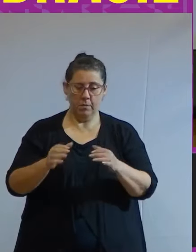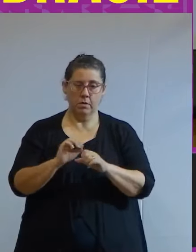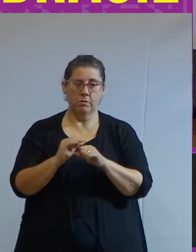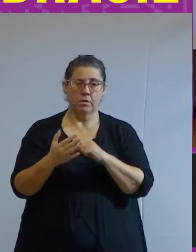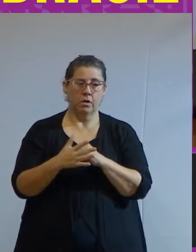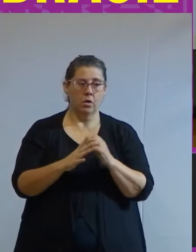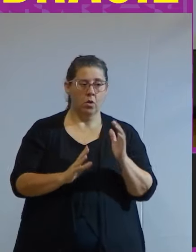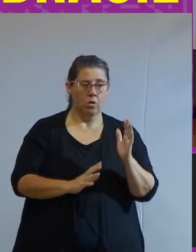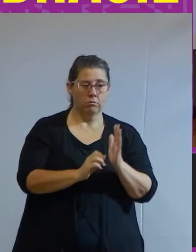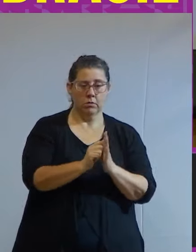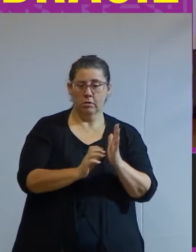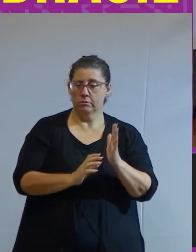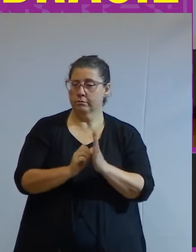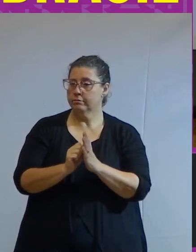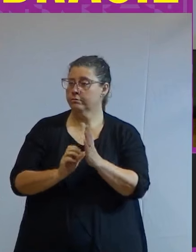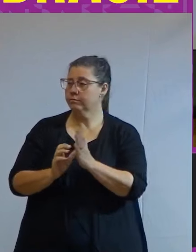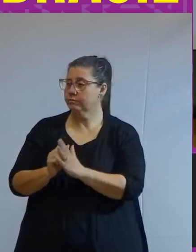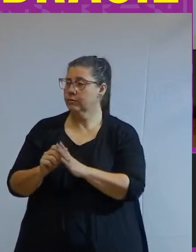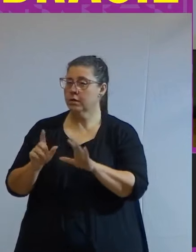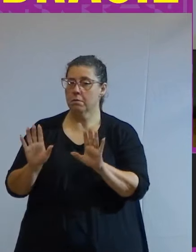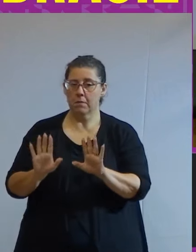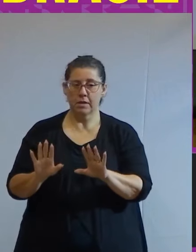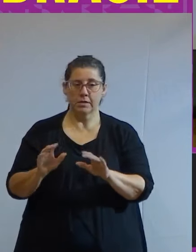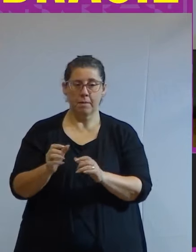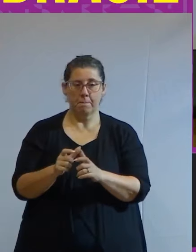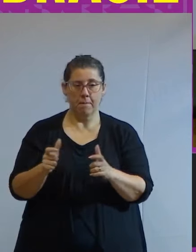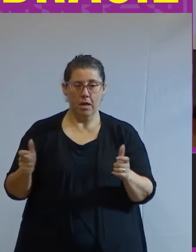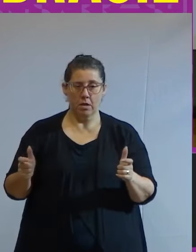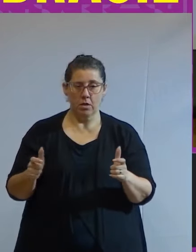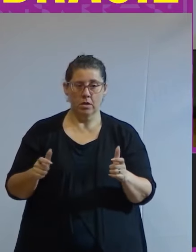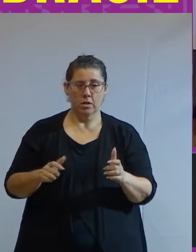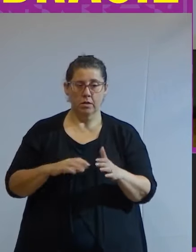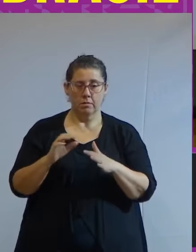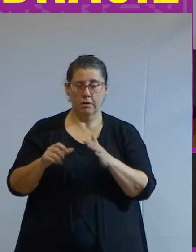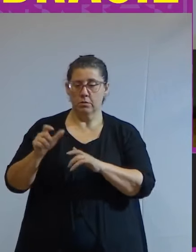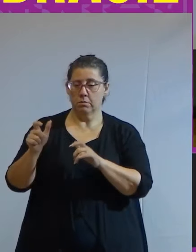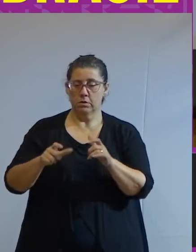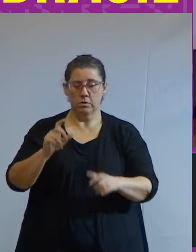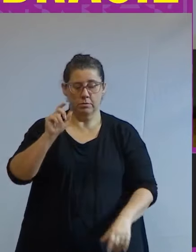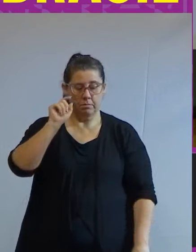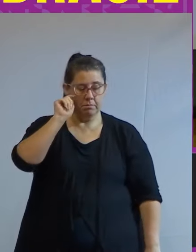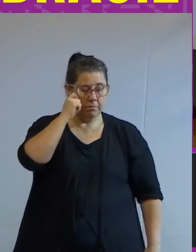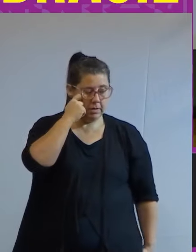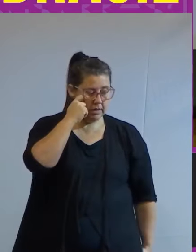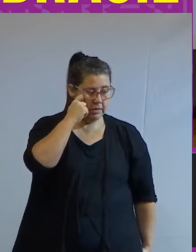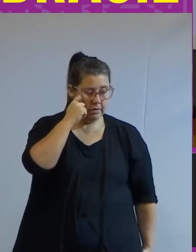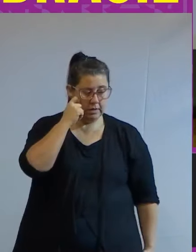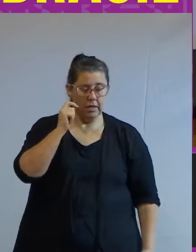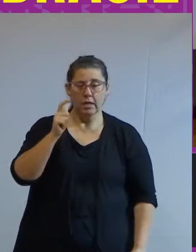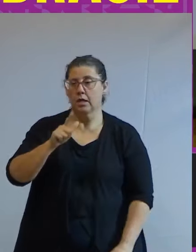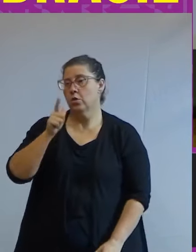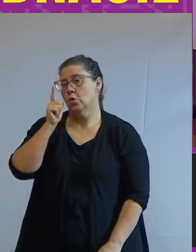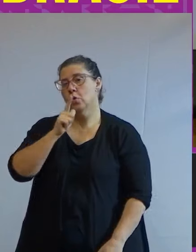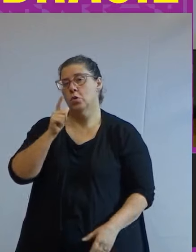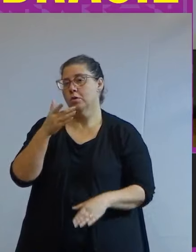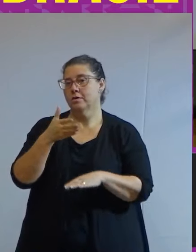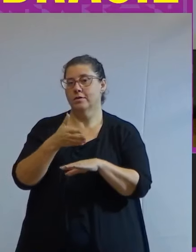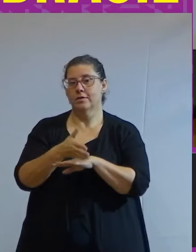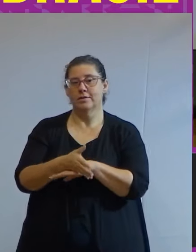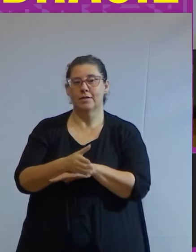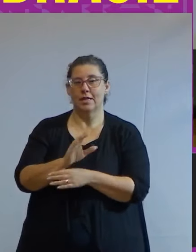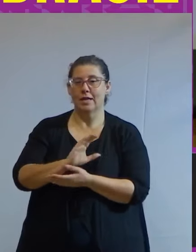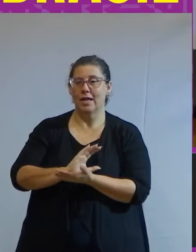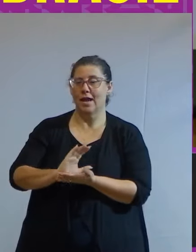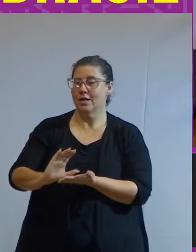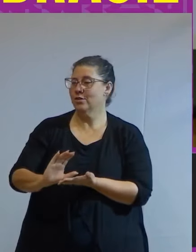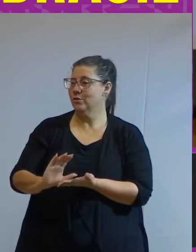contrataram mais pessoas mas grande parte dessas empresas são de pessoas pretas e essas pessoas elas não conseguem ter acesso a crédito